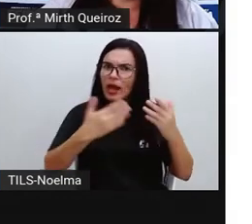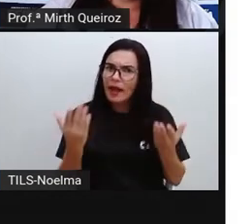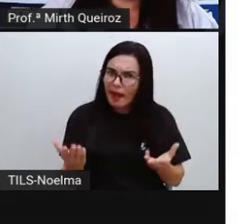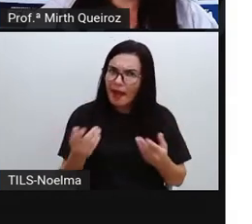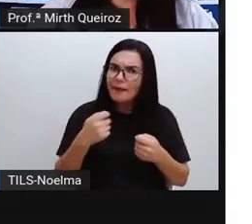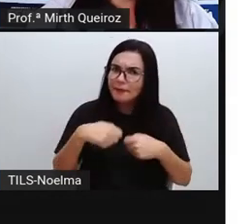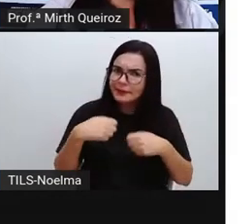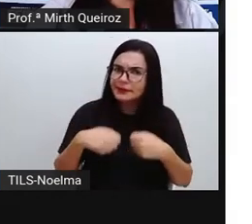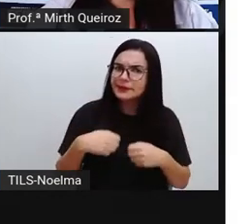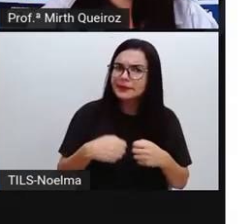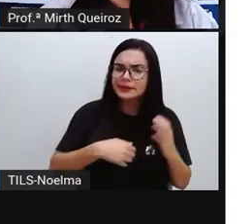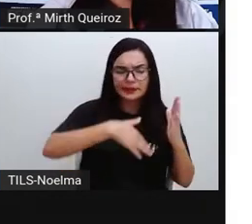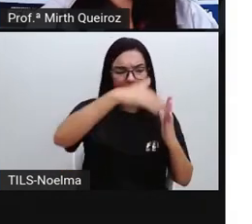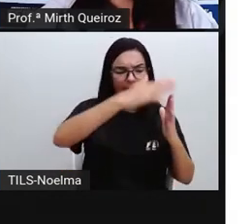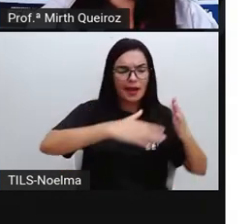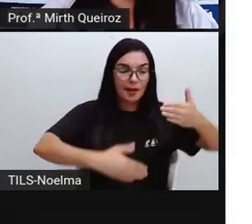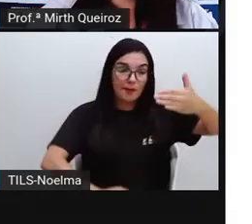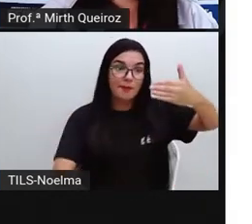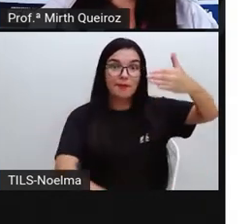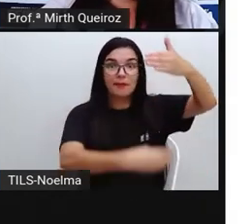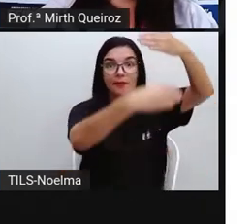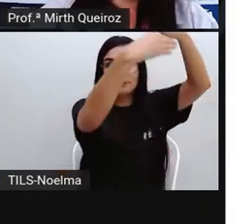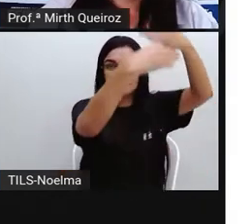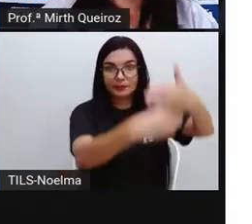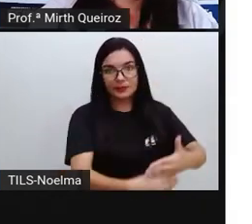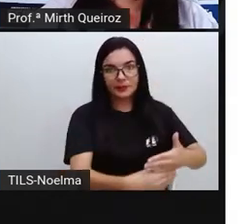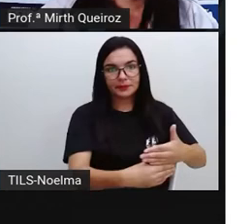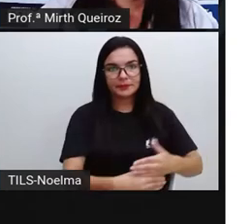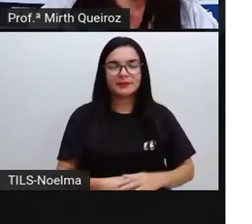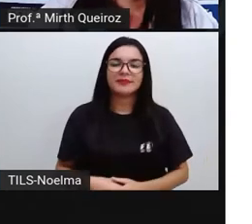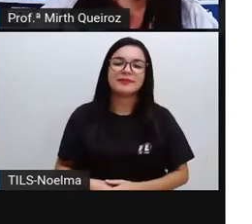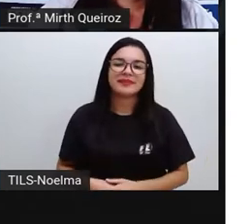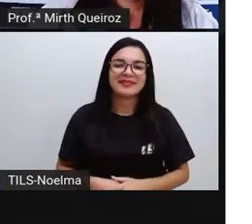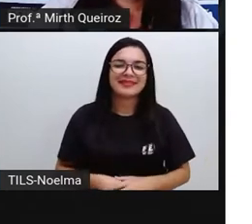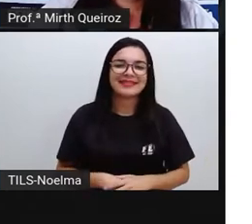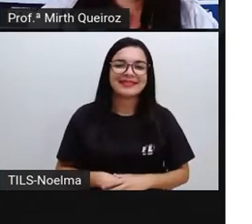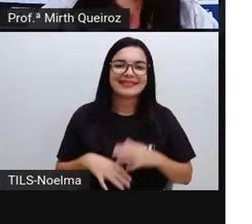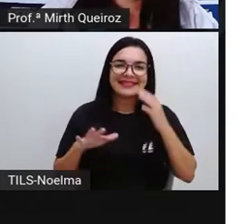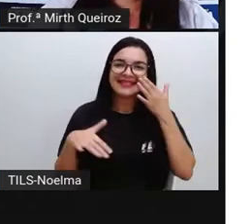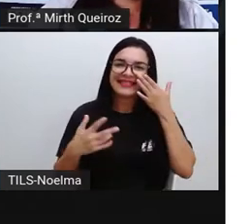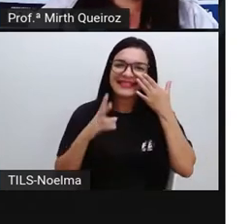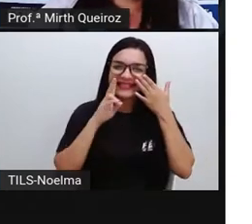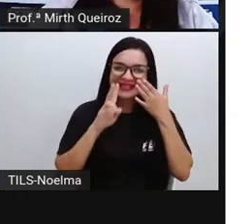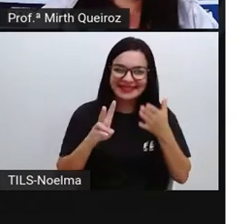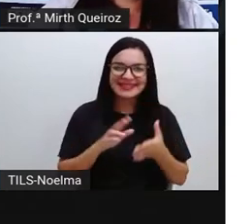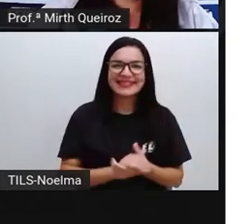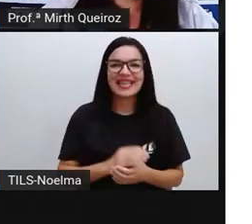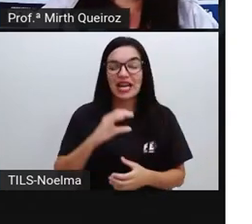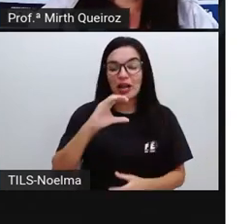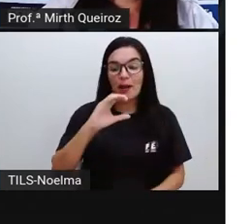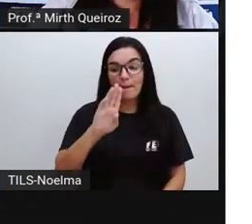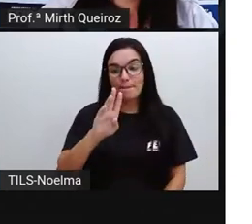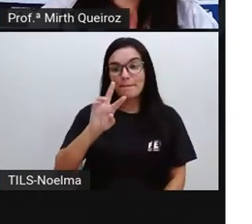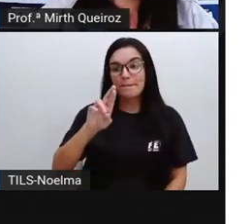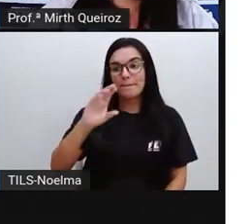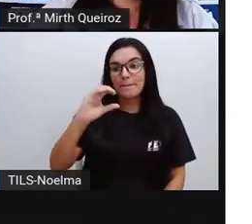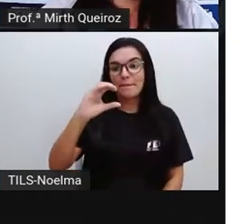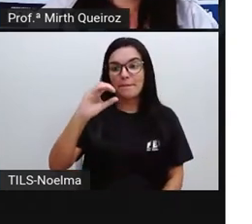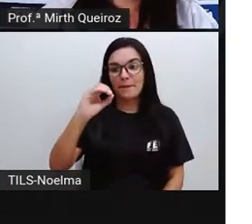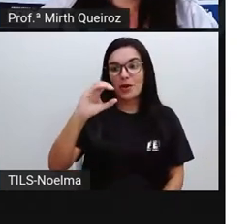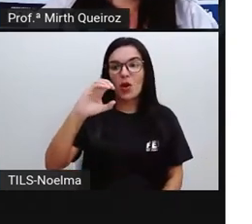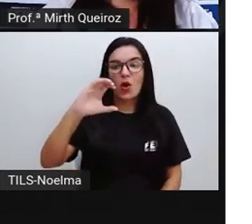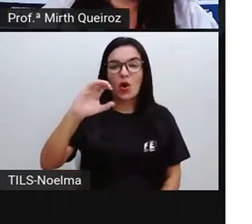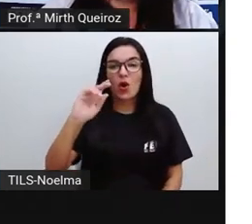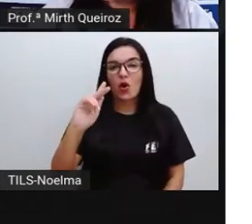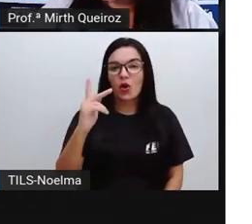caiar esse muro. Nesse caso, pintar o muro, né? Então, seria brocha com X ou CH com X,